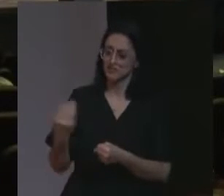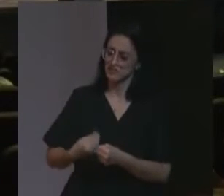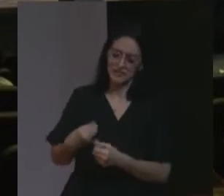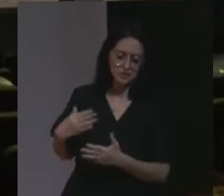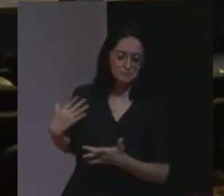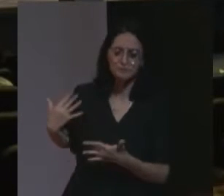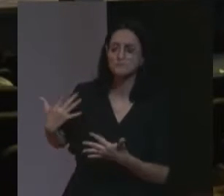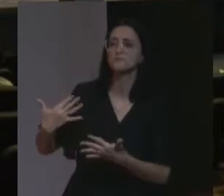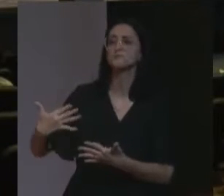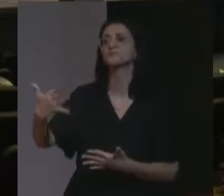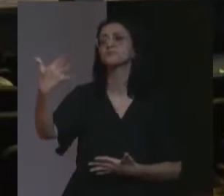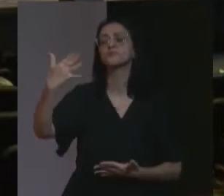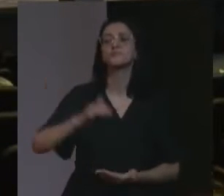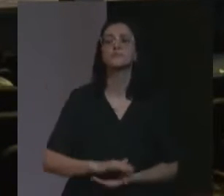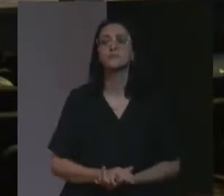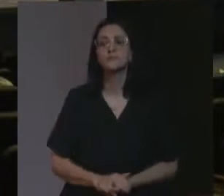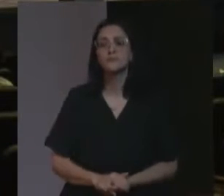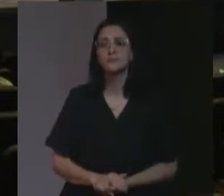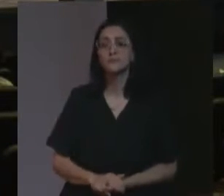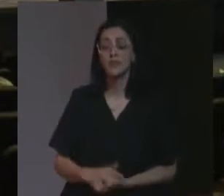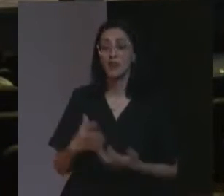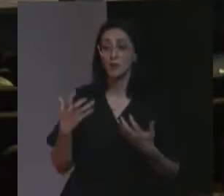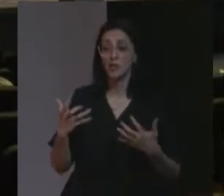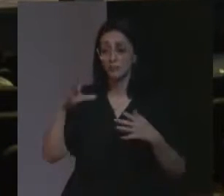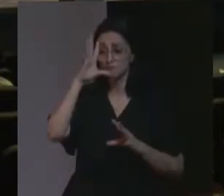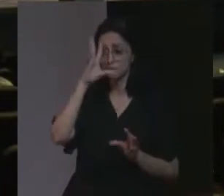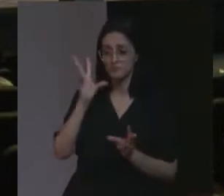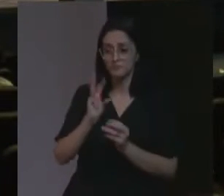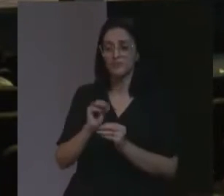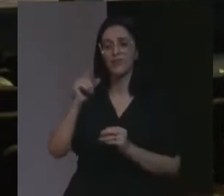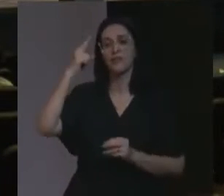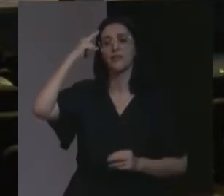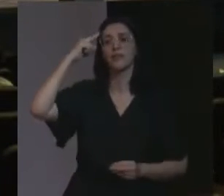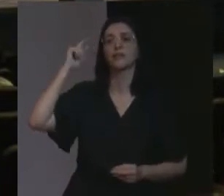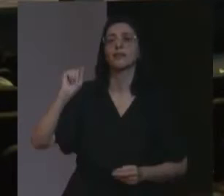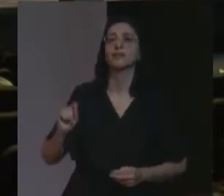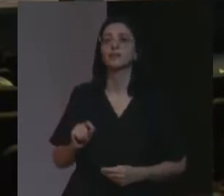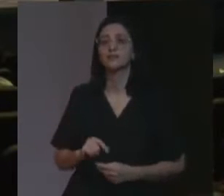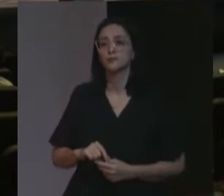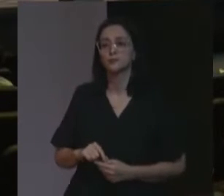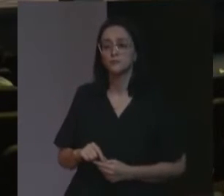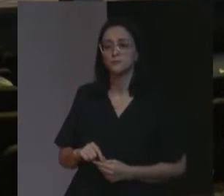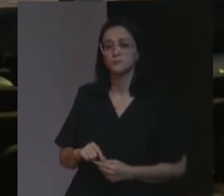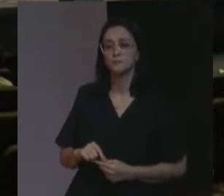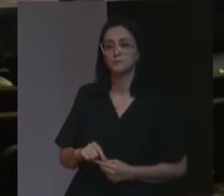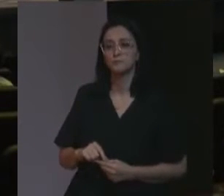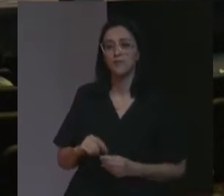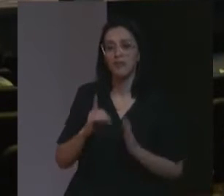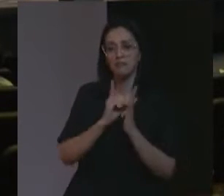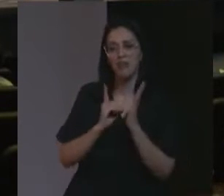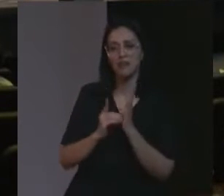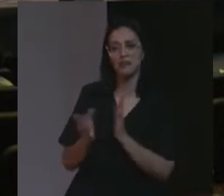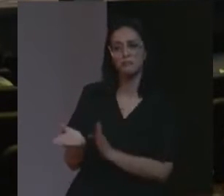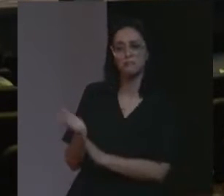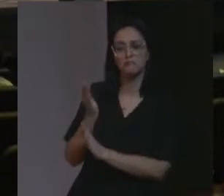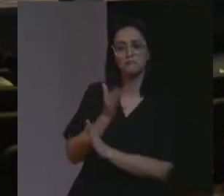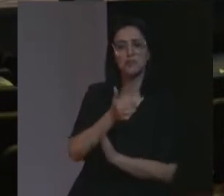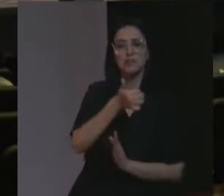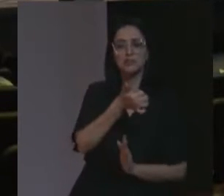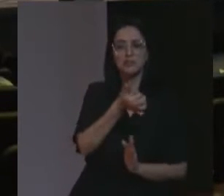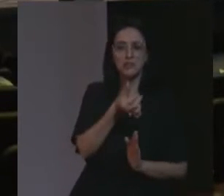a sua vida, eu queria terminar, lembrando, que, na década de 60,